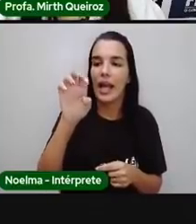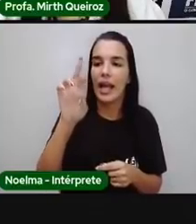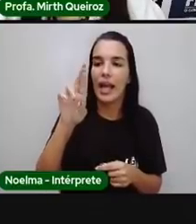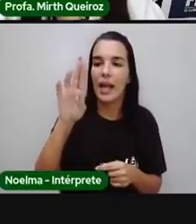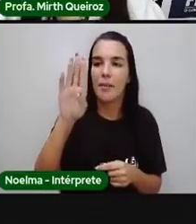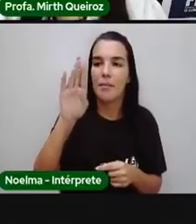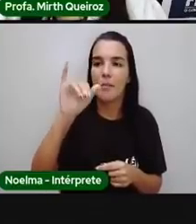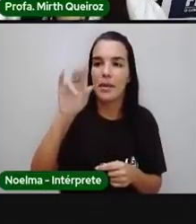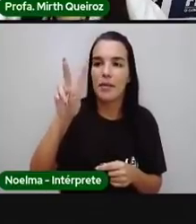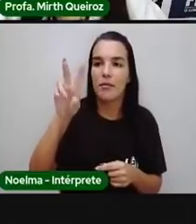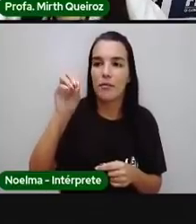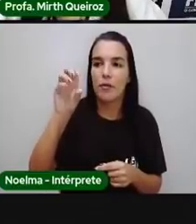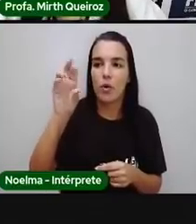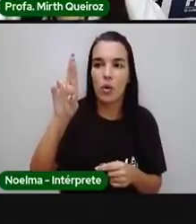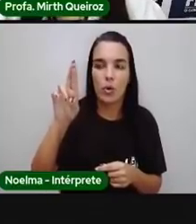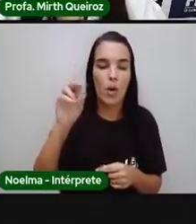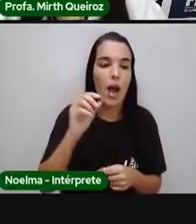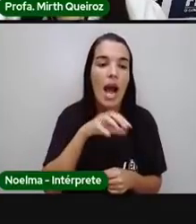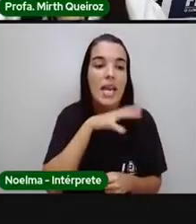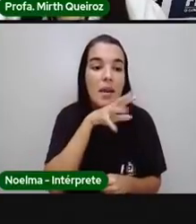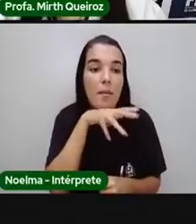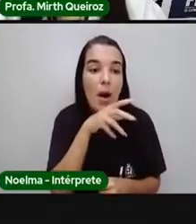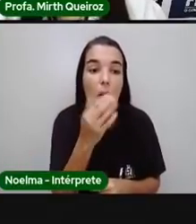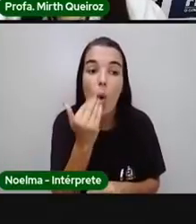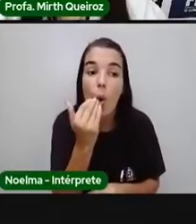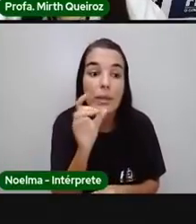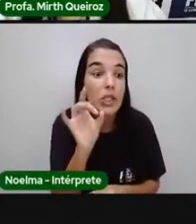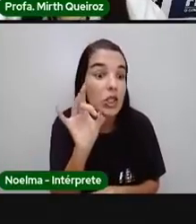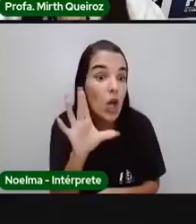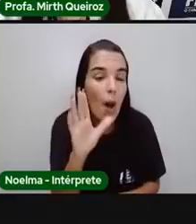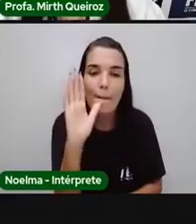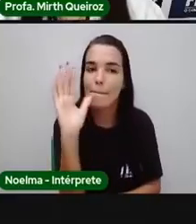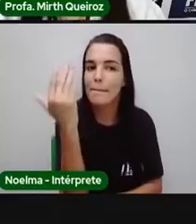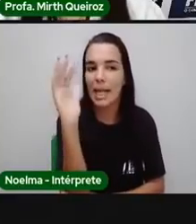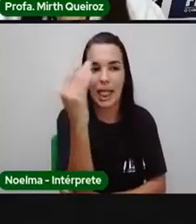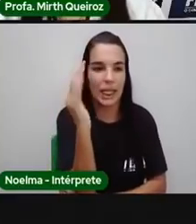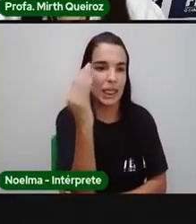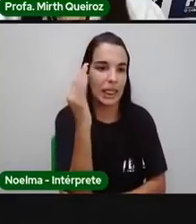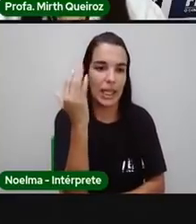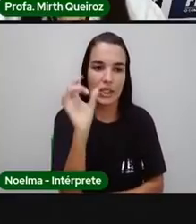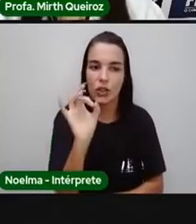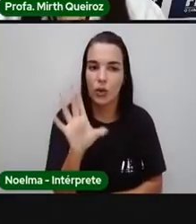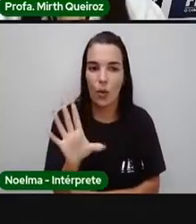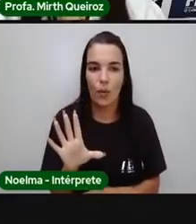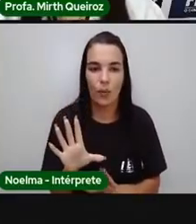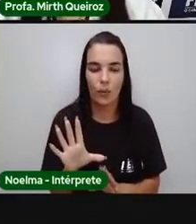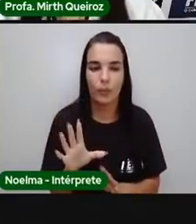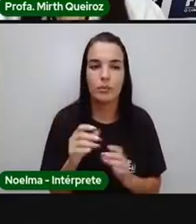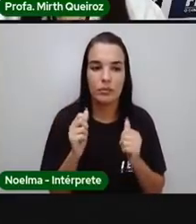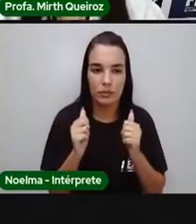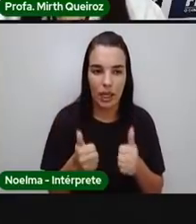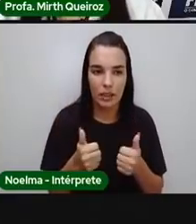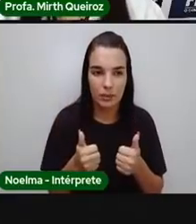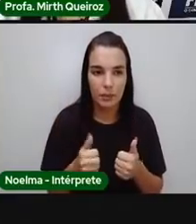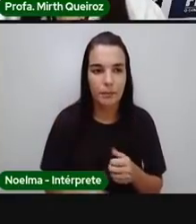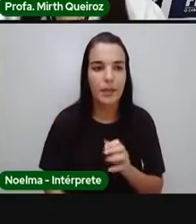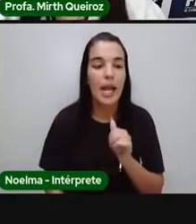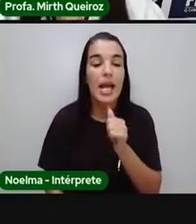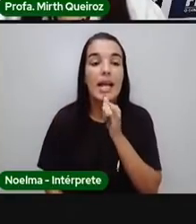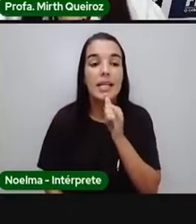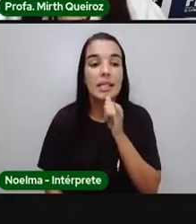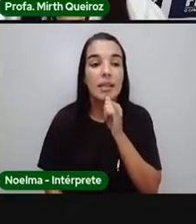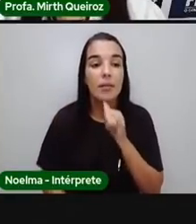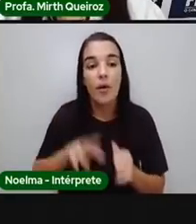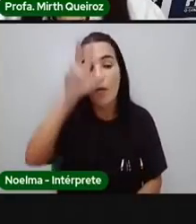se alimenta de planta. Somente planta. Ele não come outro animal, só come planta. Então, são chamados de herbívoros. Por exemplo, a